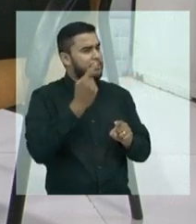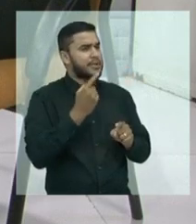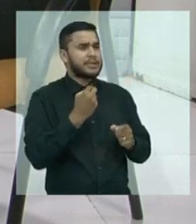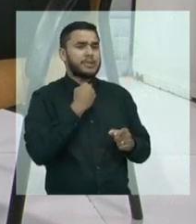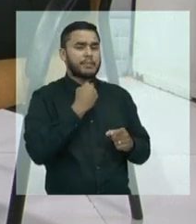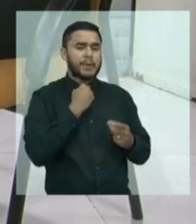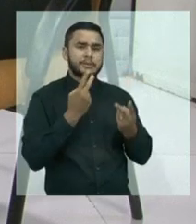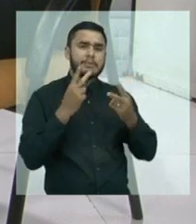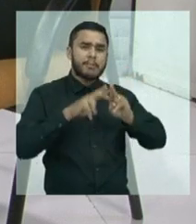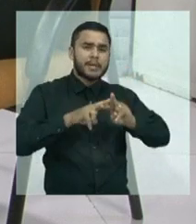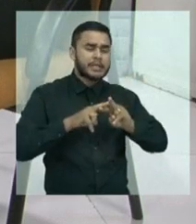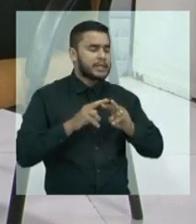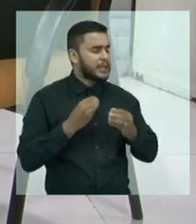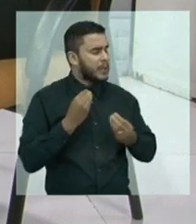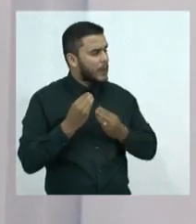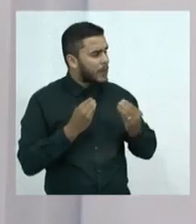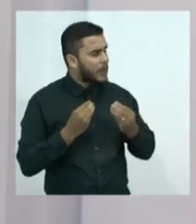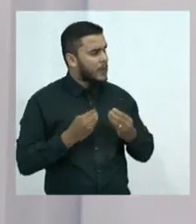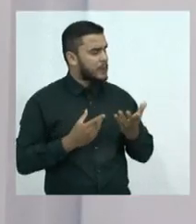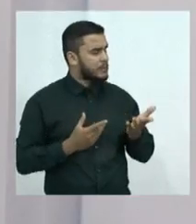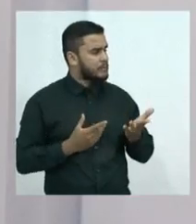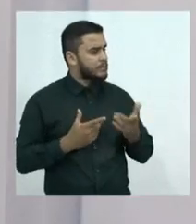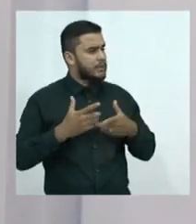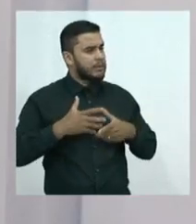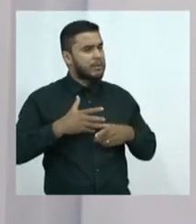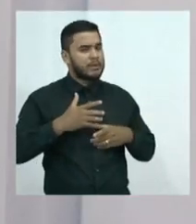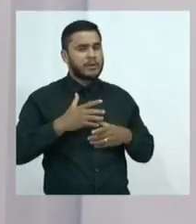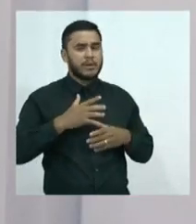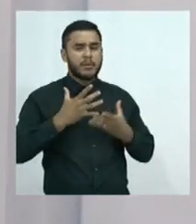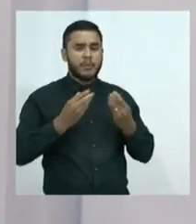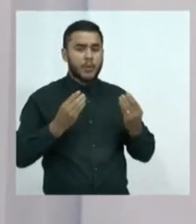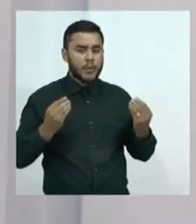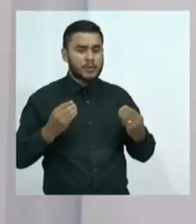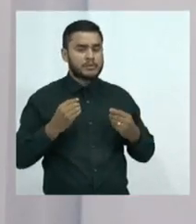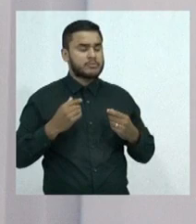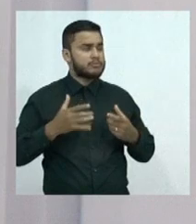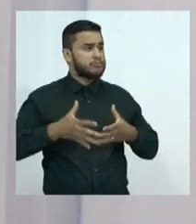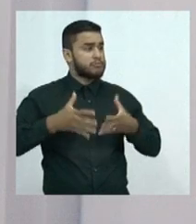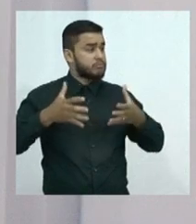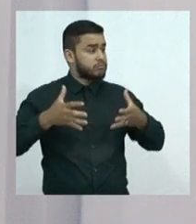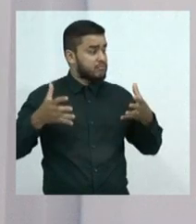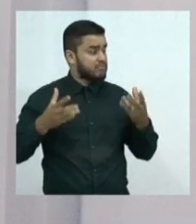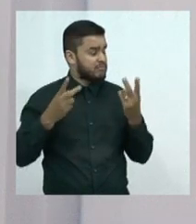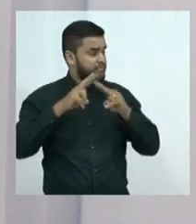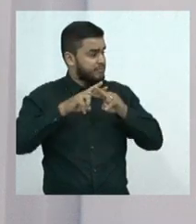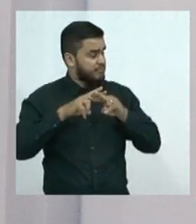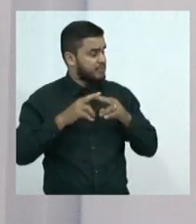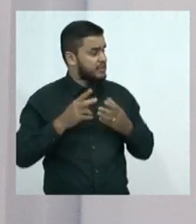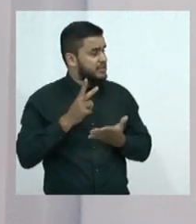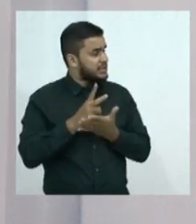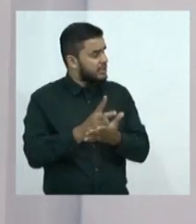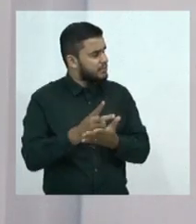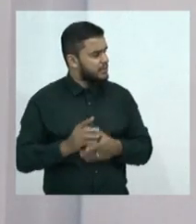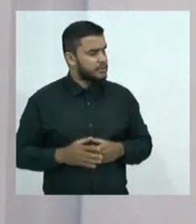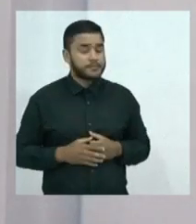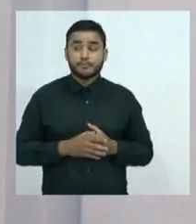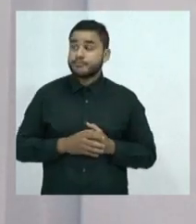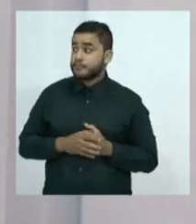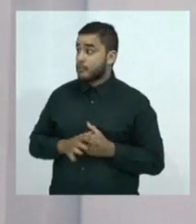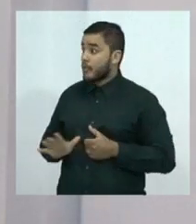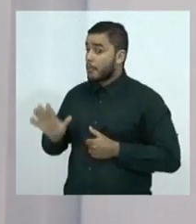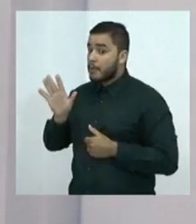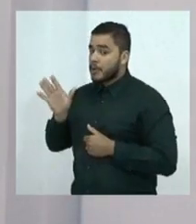isso? Na verdade, se mostra uma necessidade enorme e urgente de se